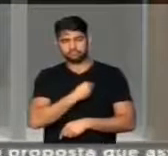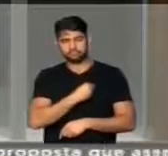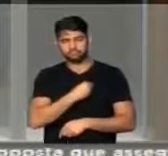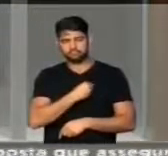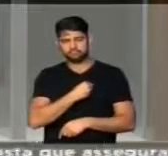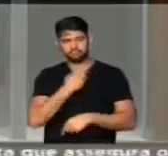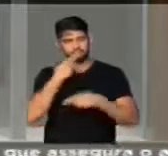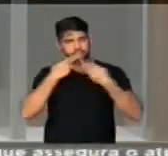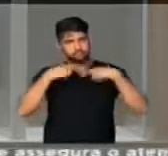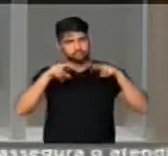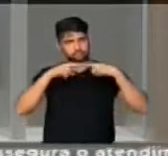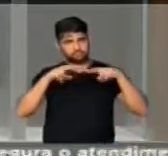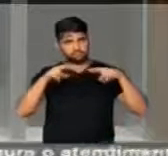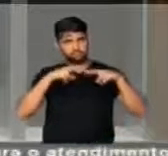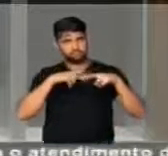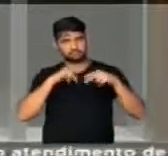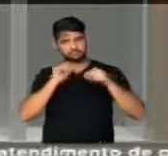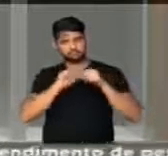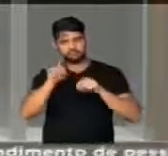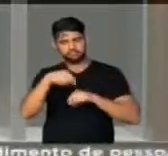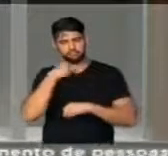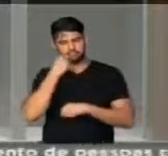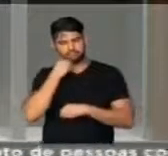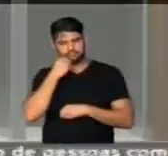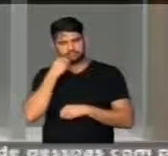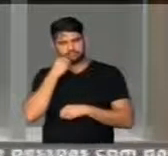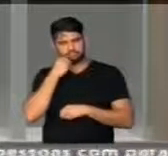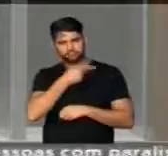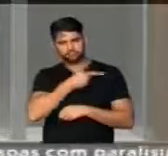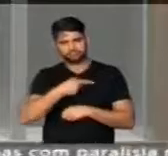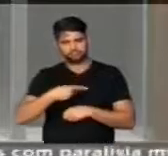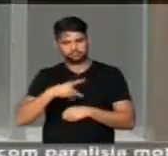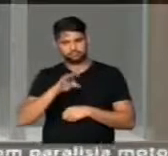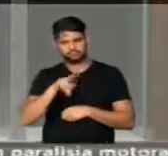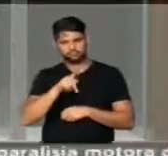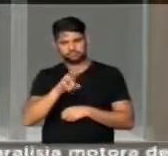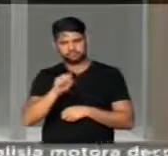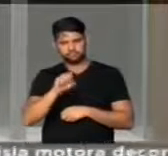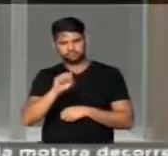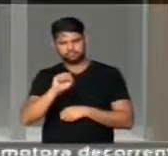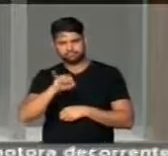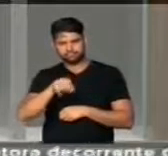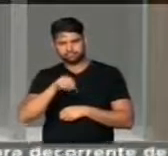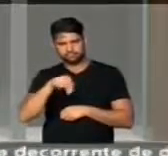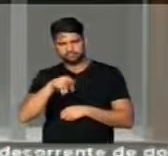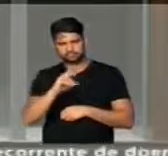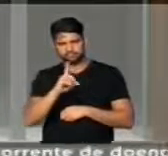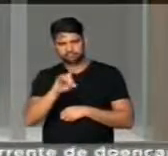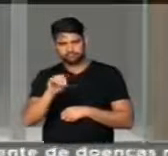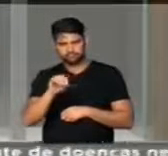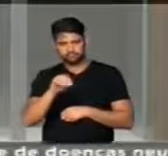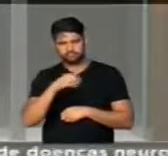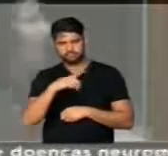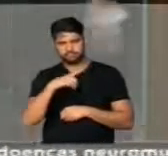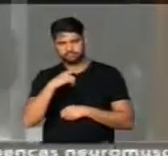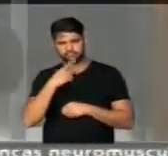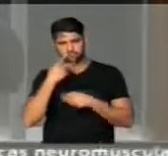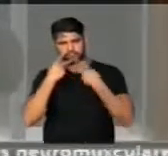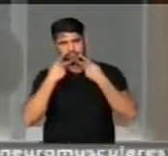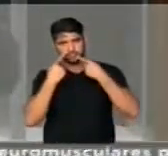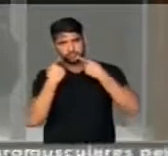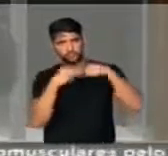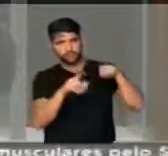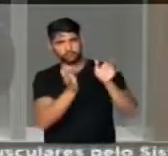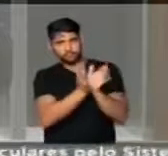A denúncia feita pelo ex-senador, presidente da Transpetro, Sérgio Machado, contra a cúpula